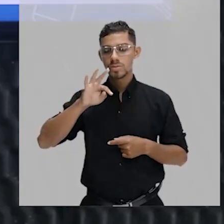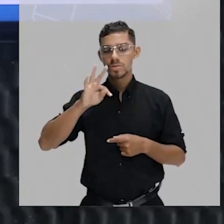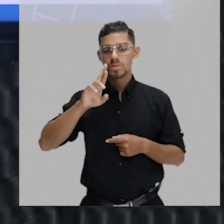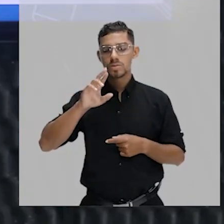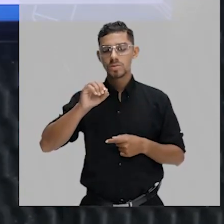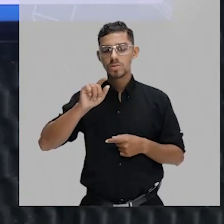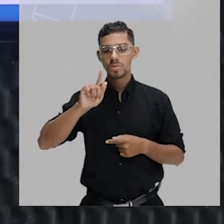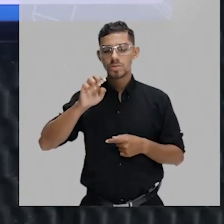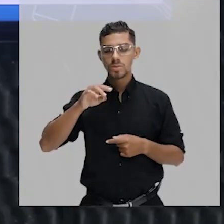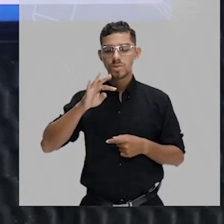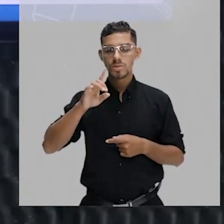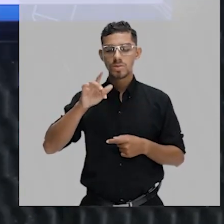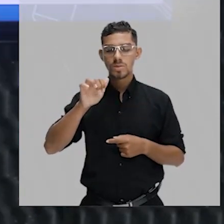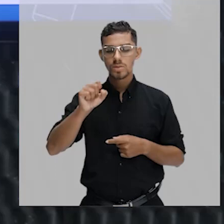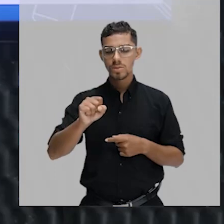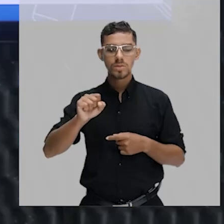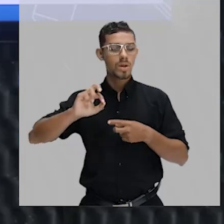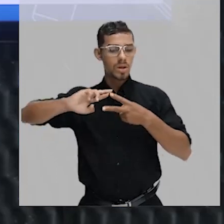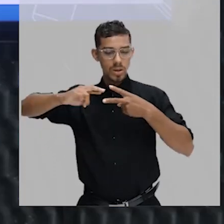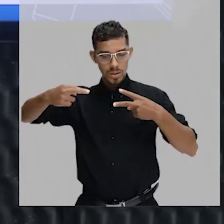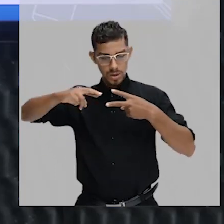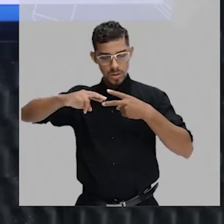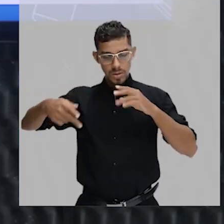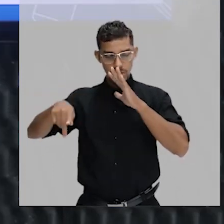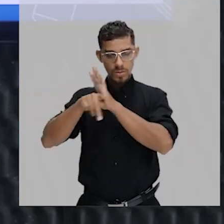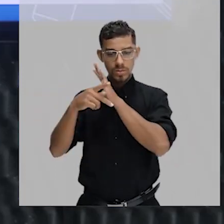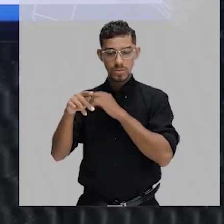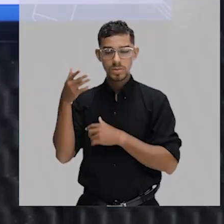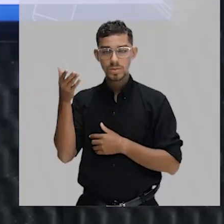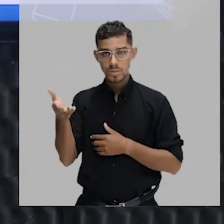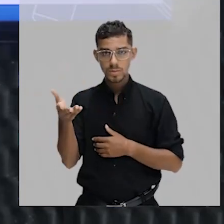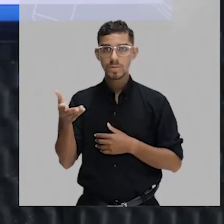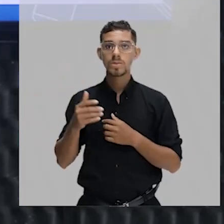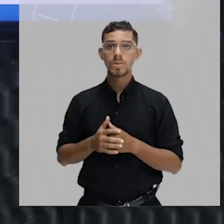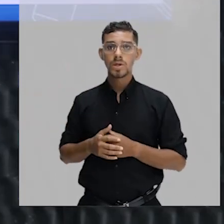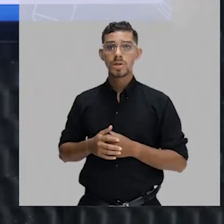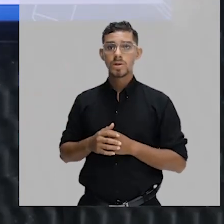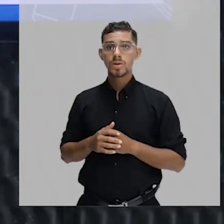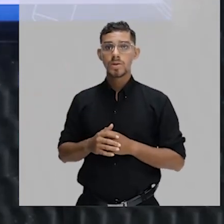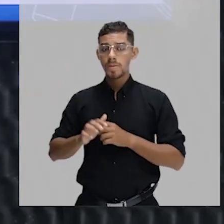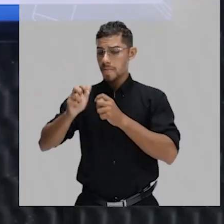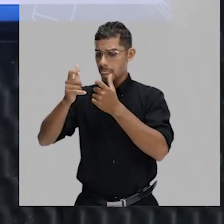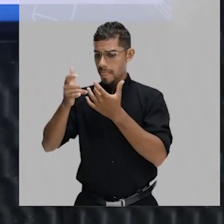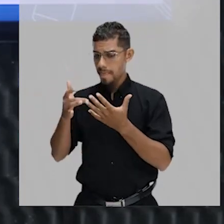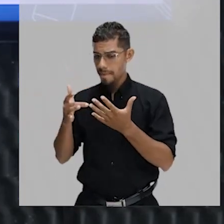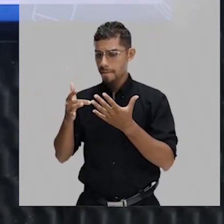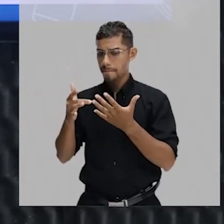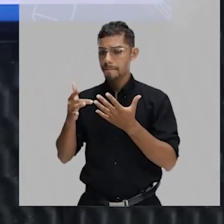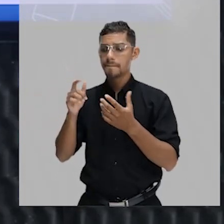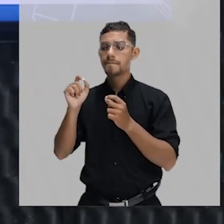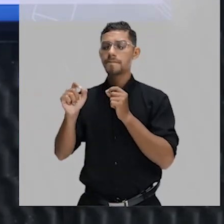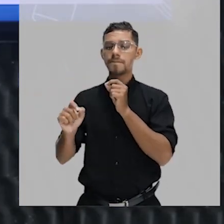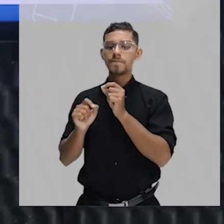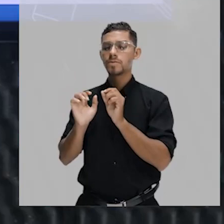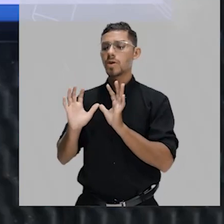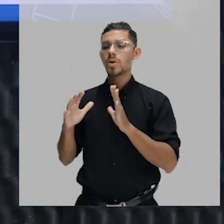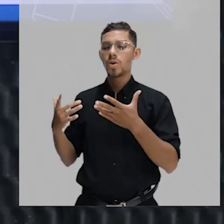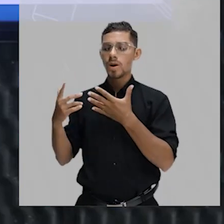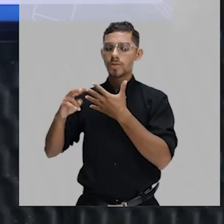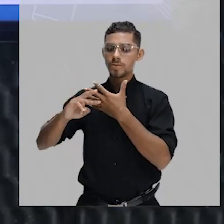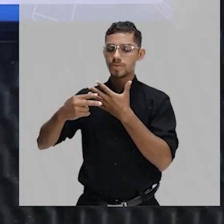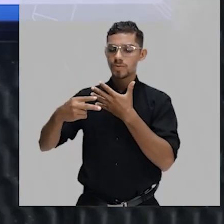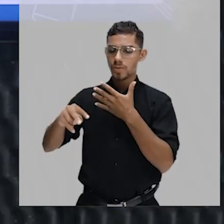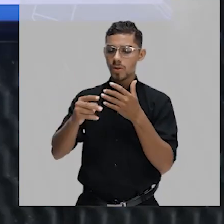O RNA, por sua vez, sinaliza para o ribossomo quais serão as sequências